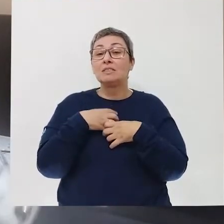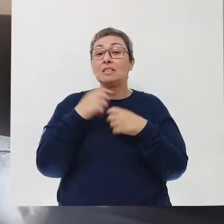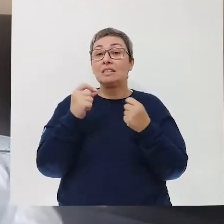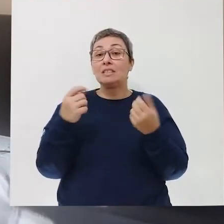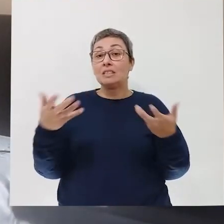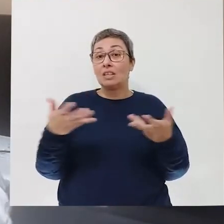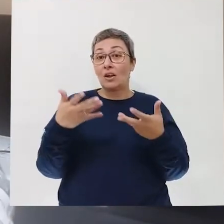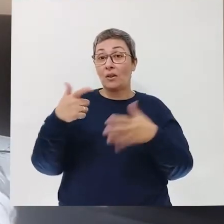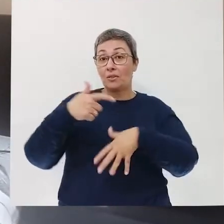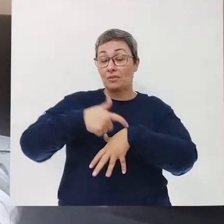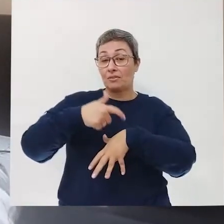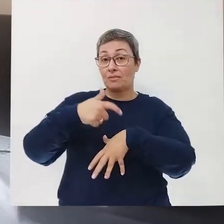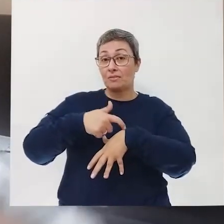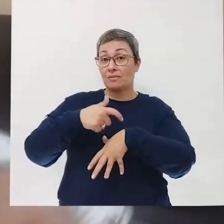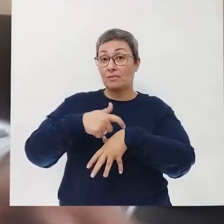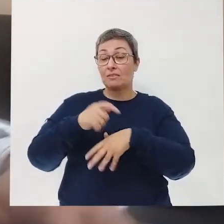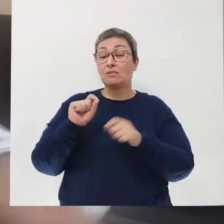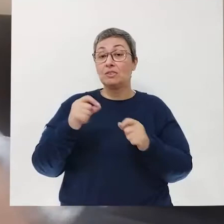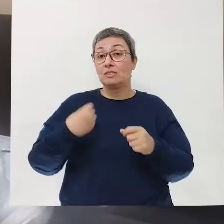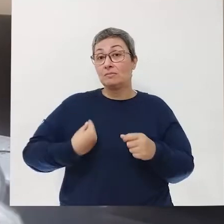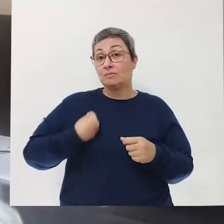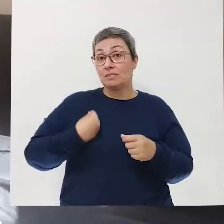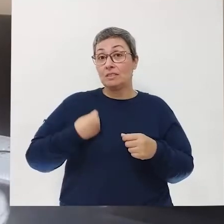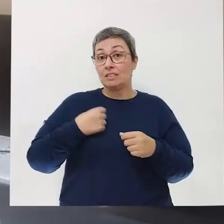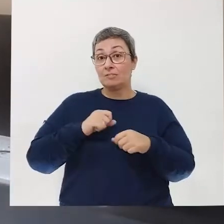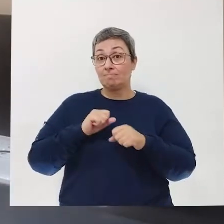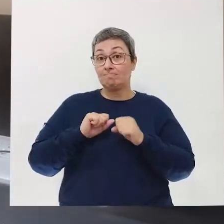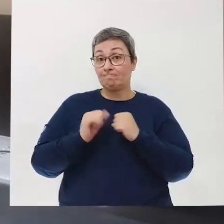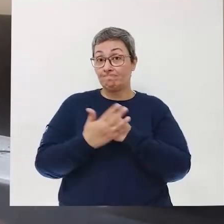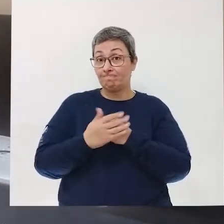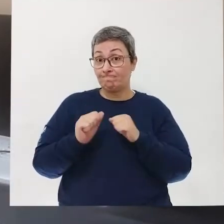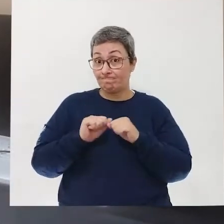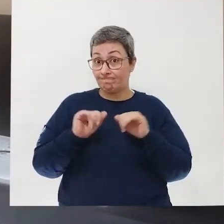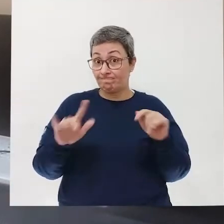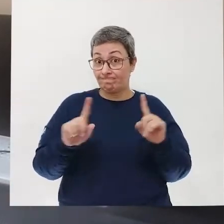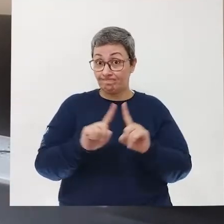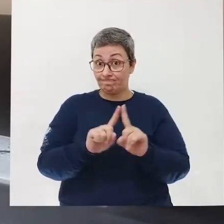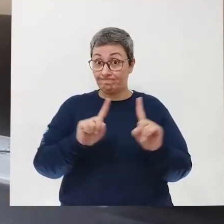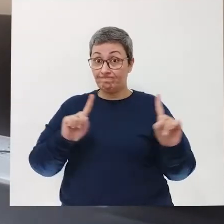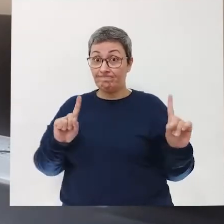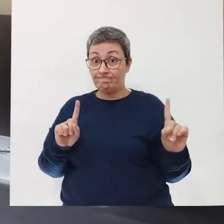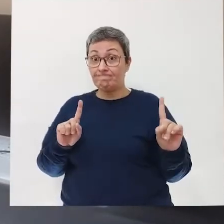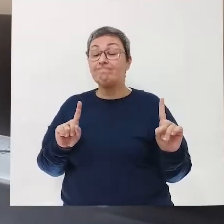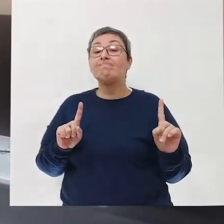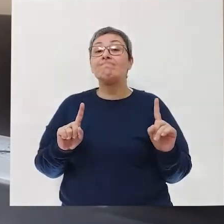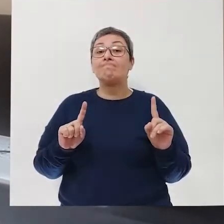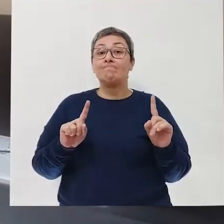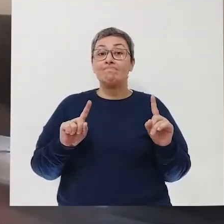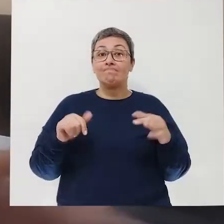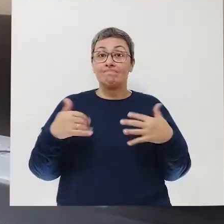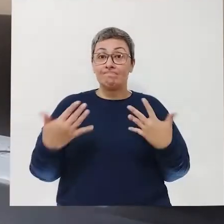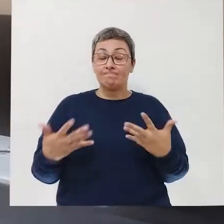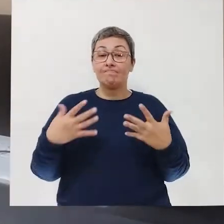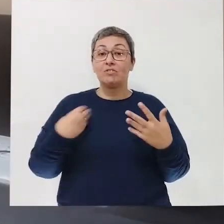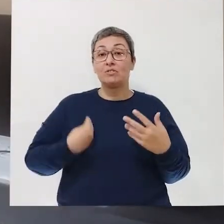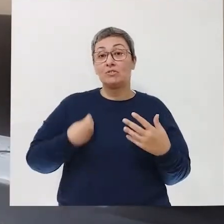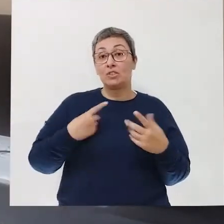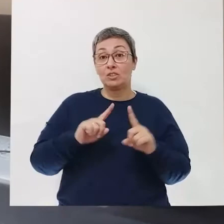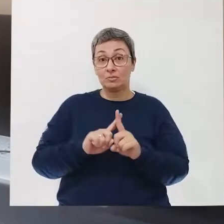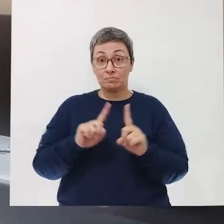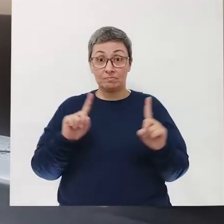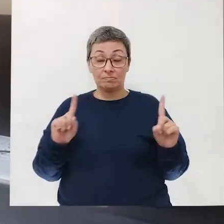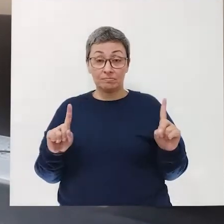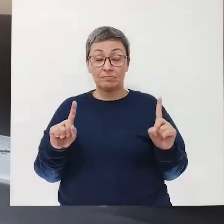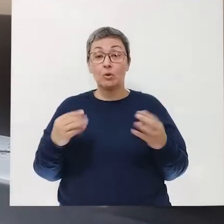nesse momento em que vivemos aí essa pandemia que nos afasta, né? E do convívio das